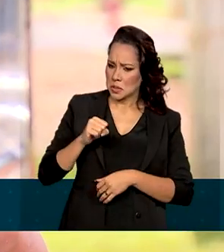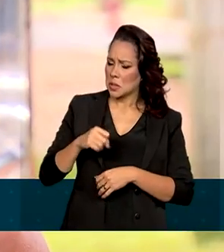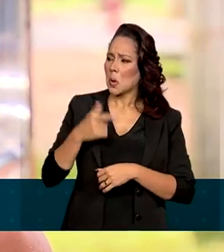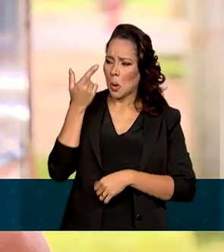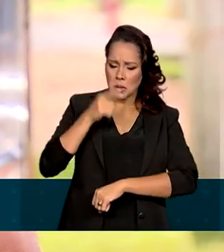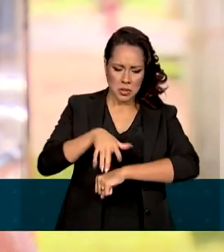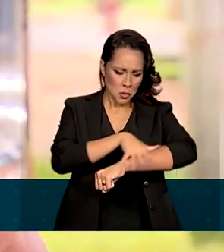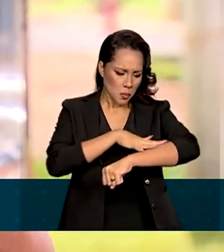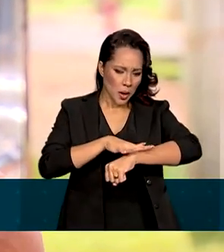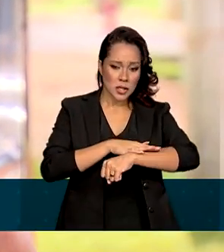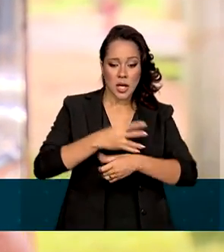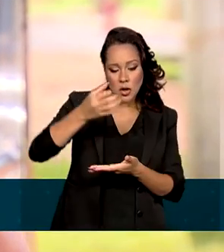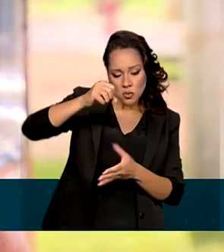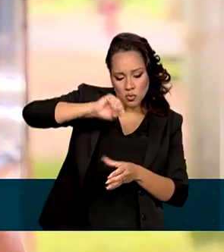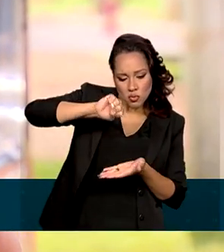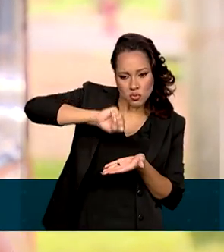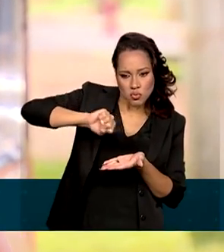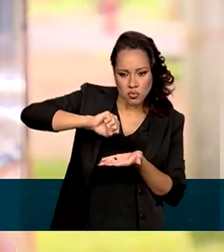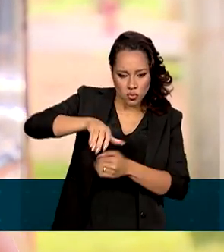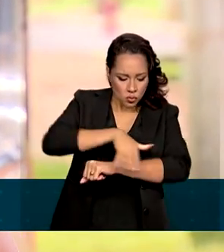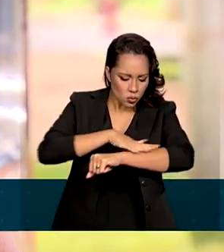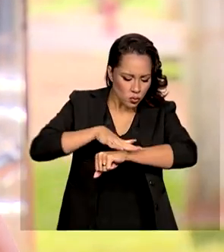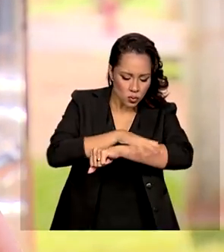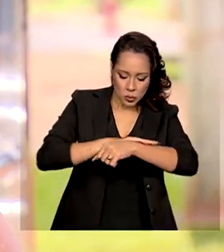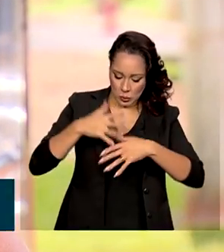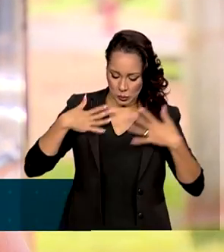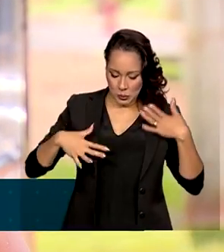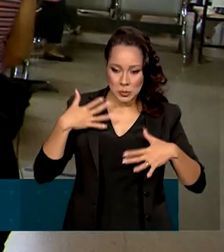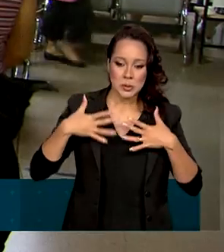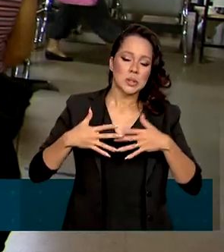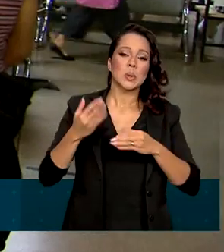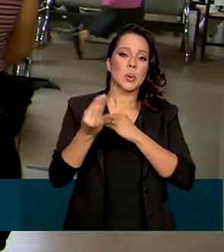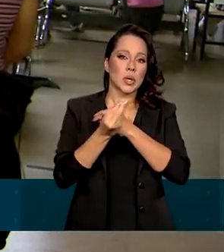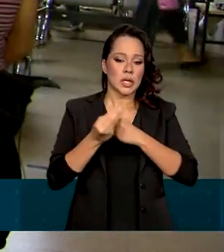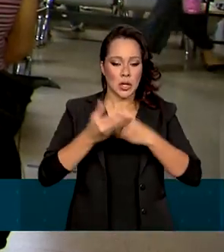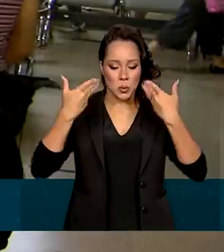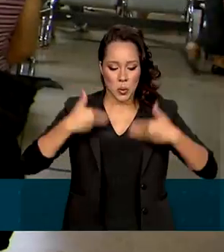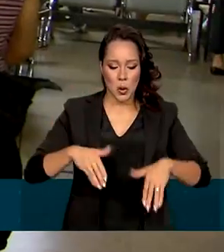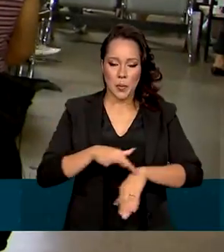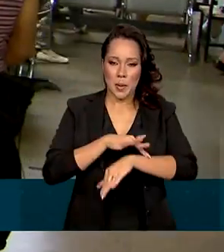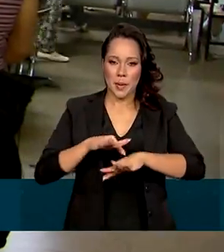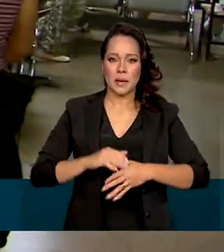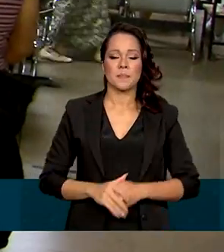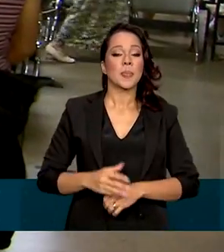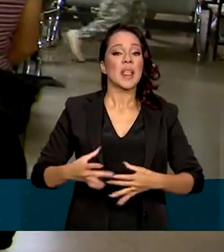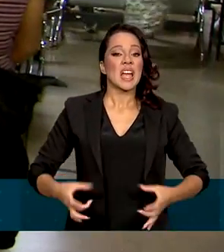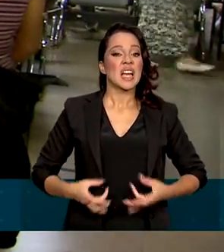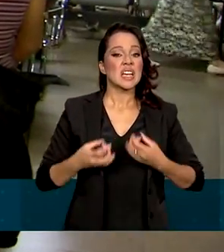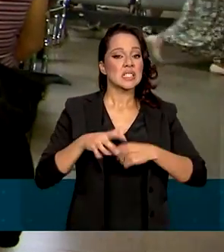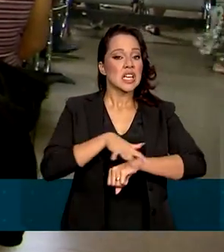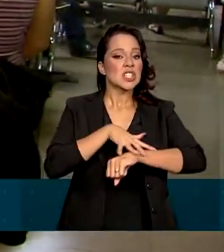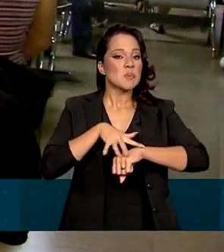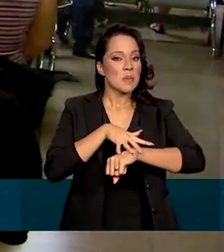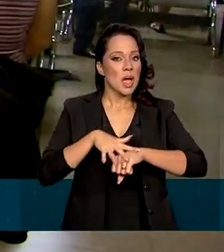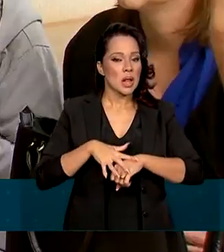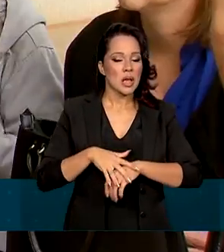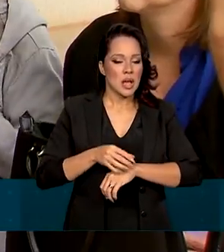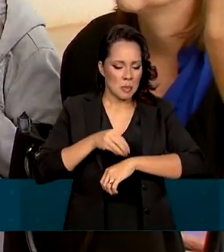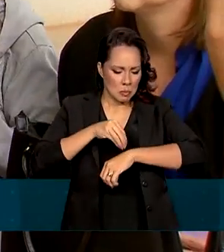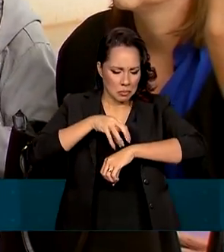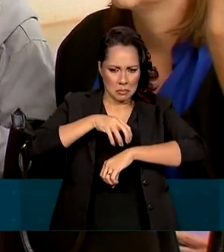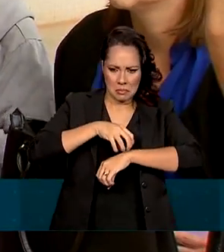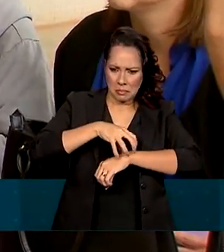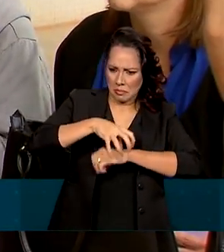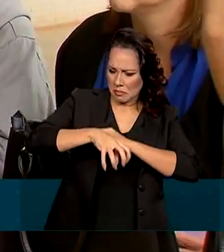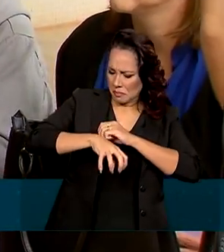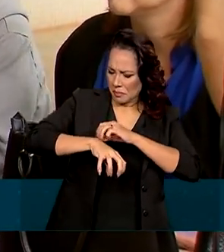protetor solar e ter cuidado com o corpo e com a pele, que é o mais necessário. O câncer de pele é provocado pelo crescimento anormal e